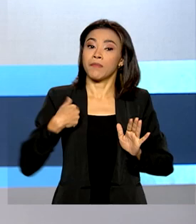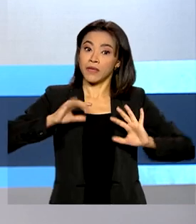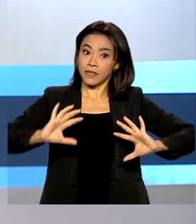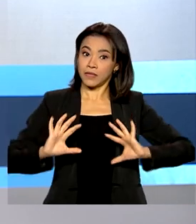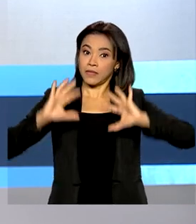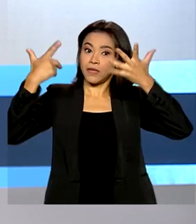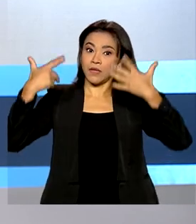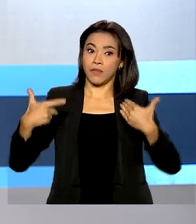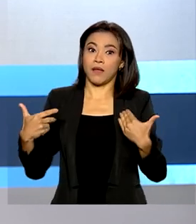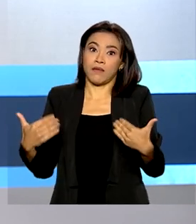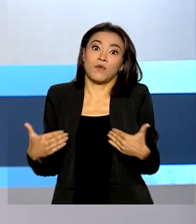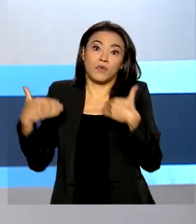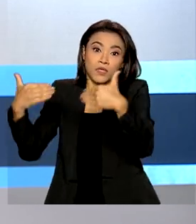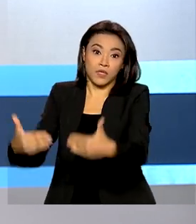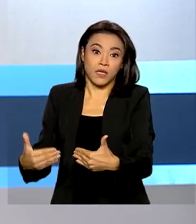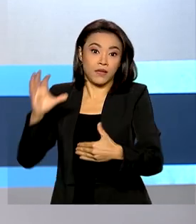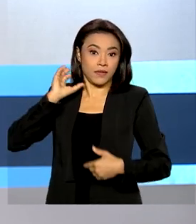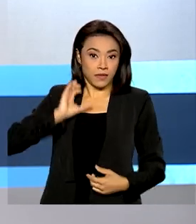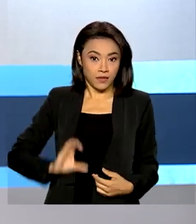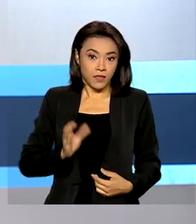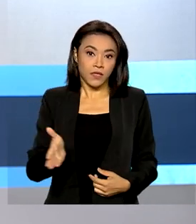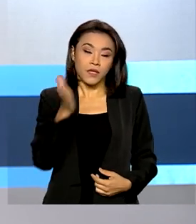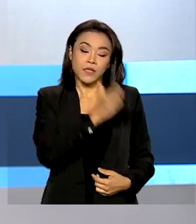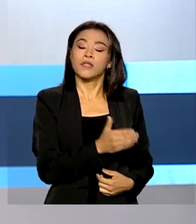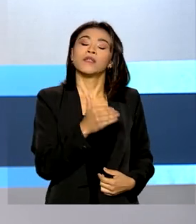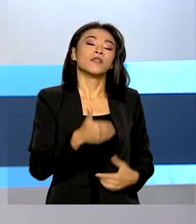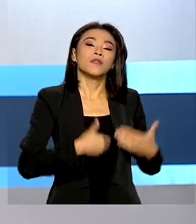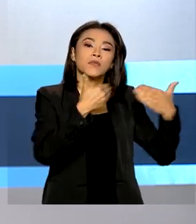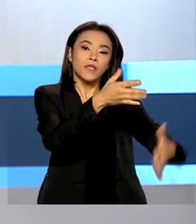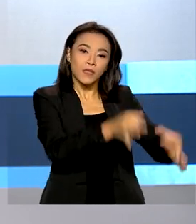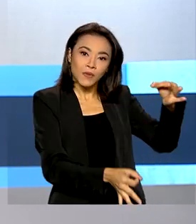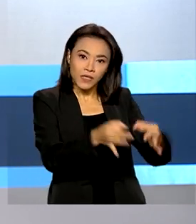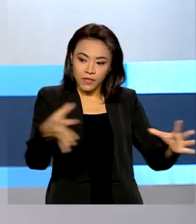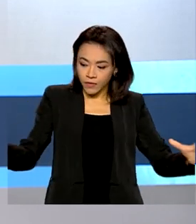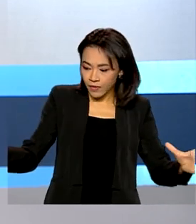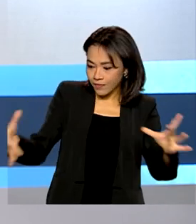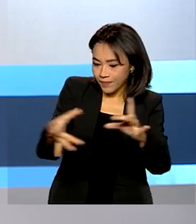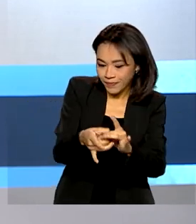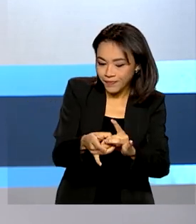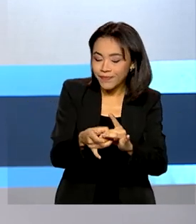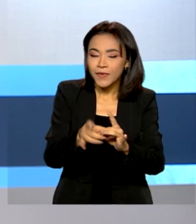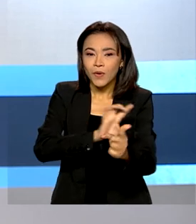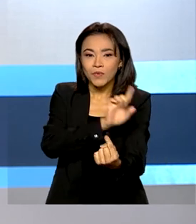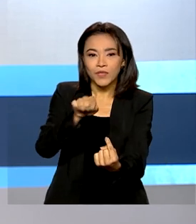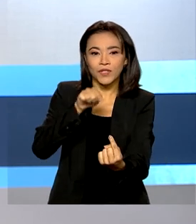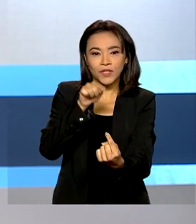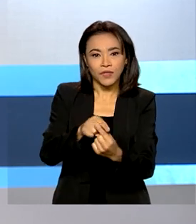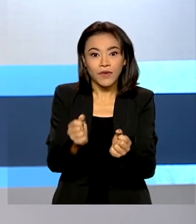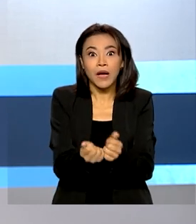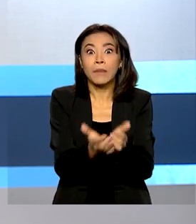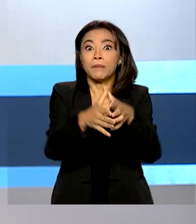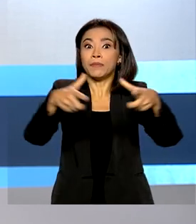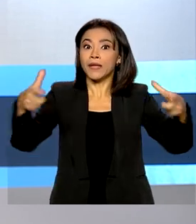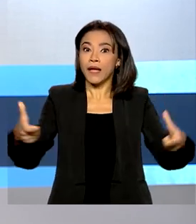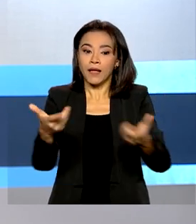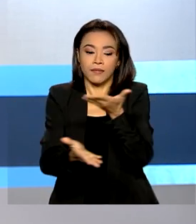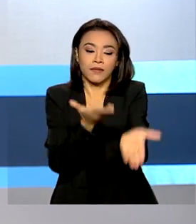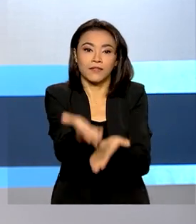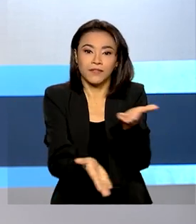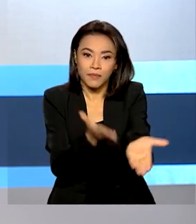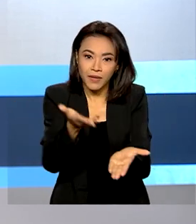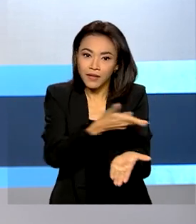Cidadania e da Justiça e Segurança Pública fecharam parcerias para ampliar o atendimento a dependentes químicos e oferecer